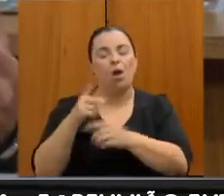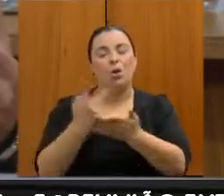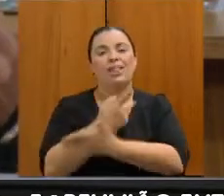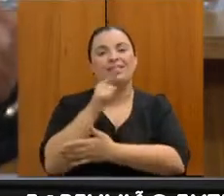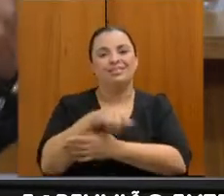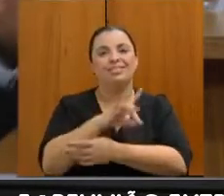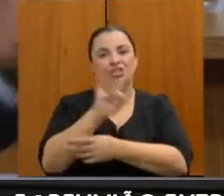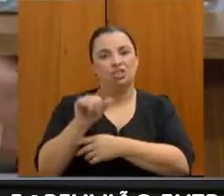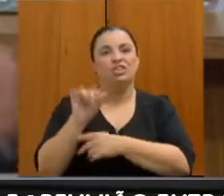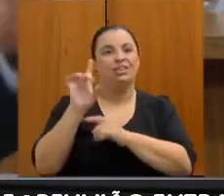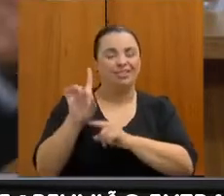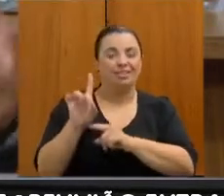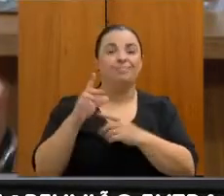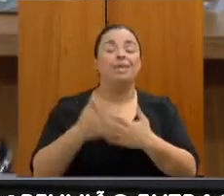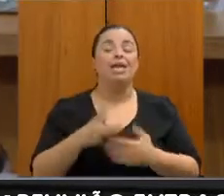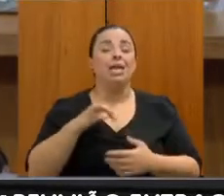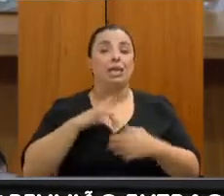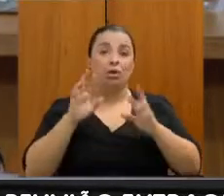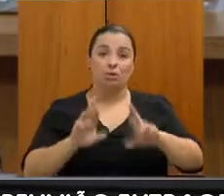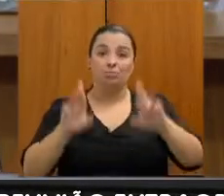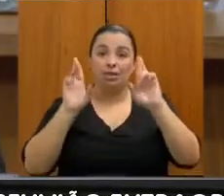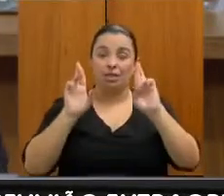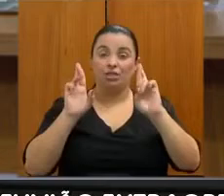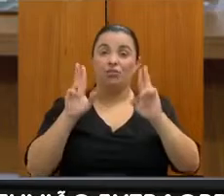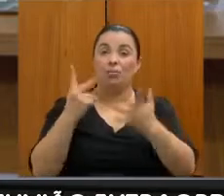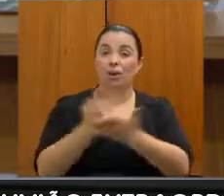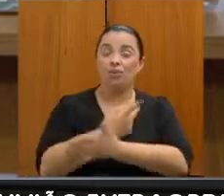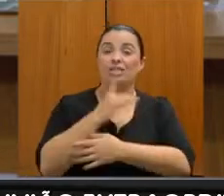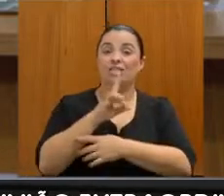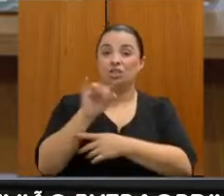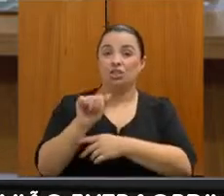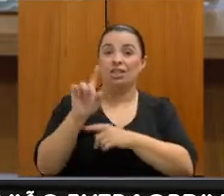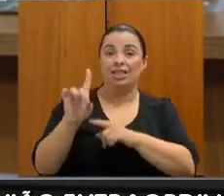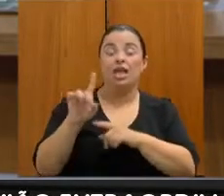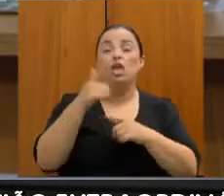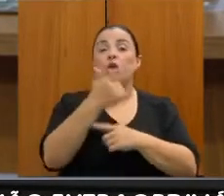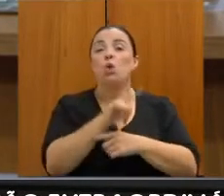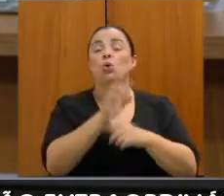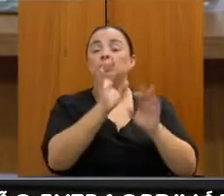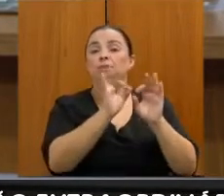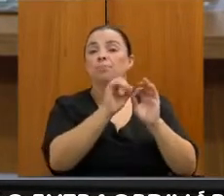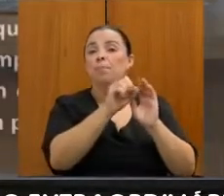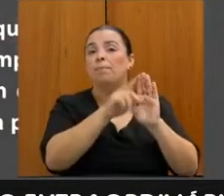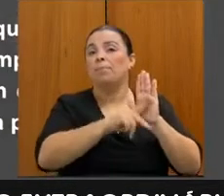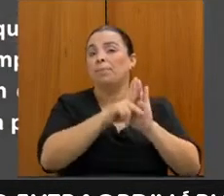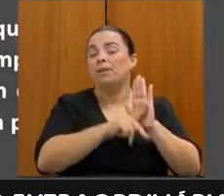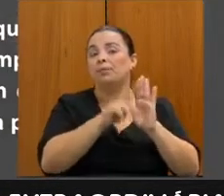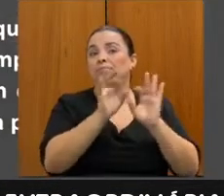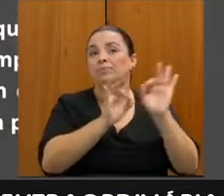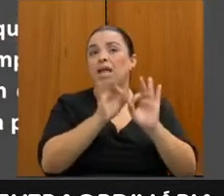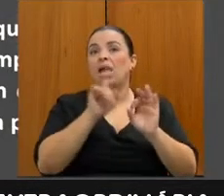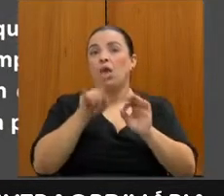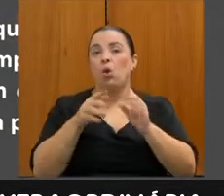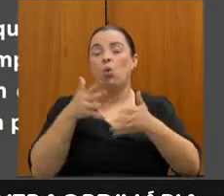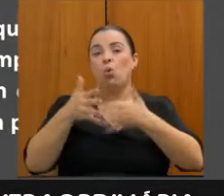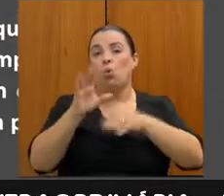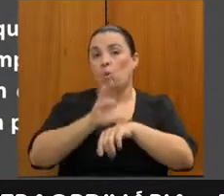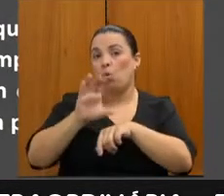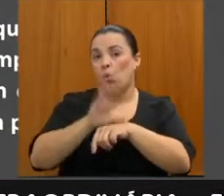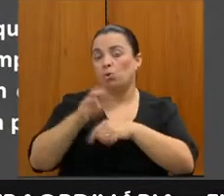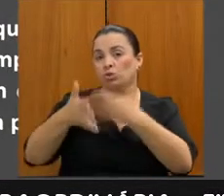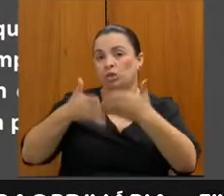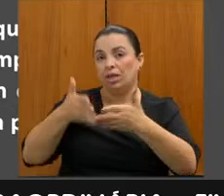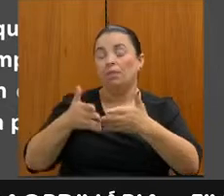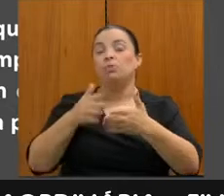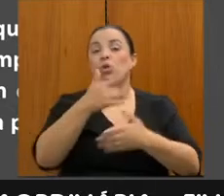expectativa a realização do Dia D e ainda mais duas outras iniciativas que podem contribuir, que são o curso de Libras e o curso de formação de